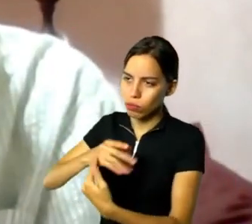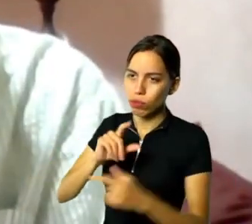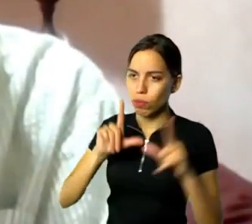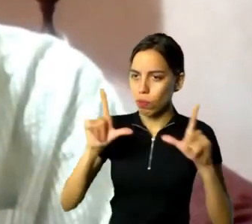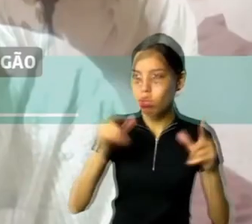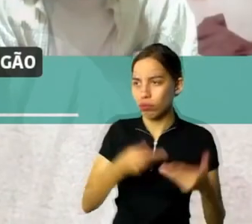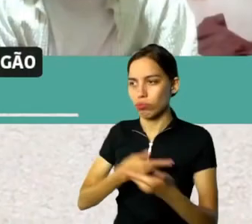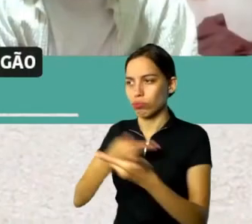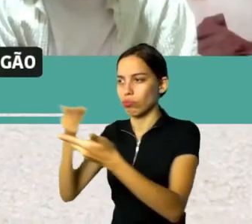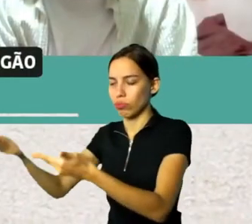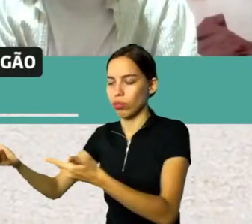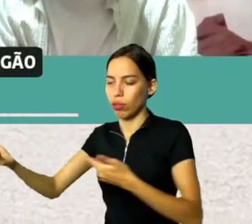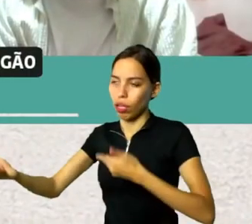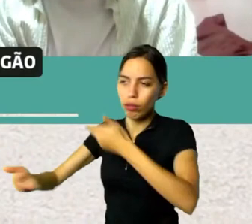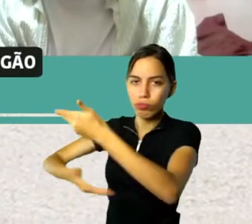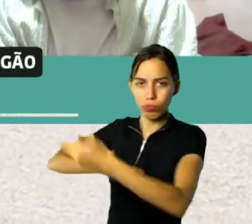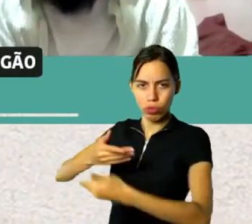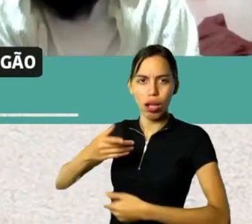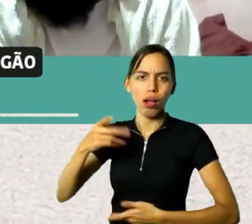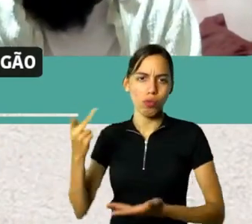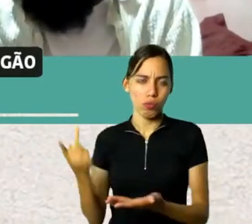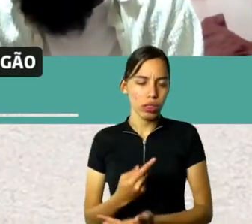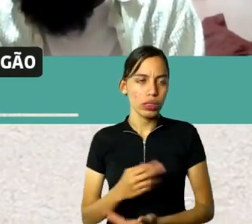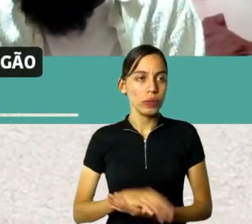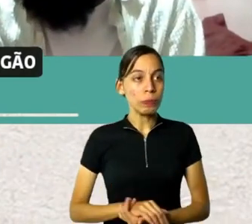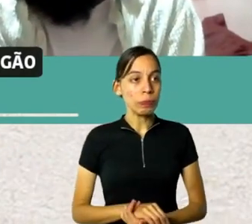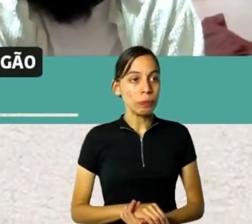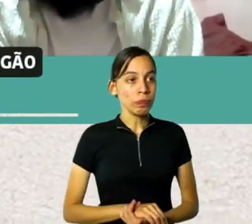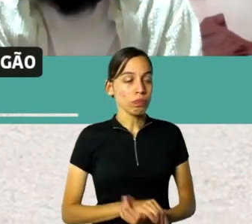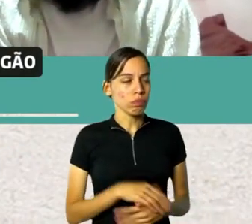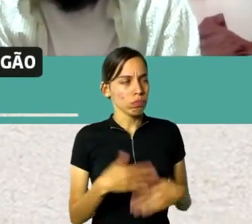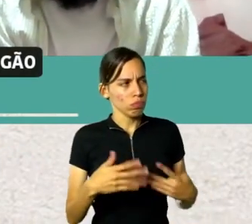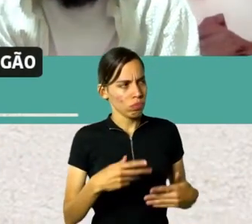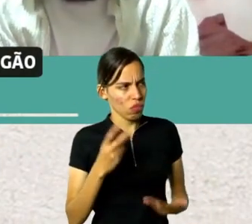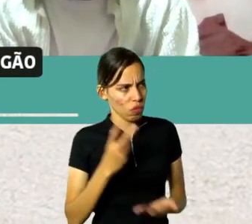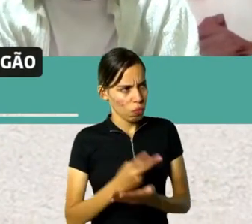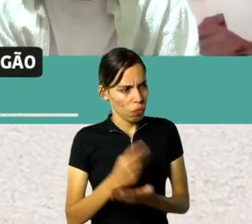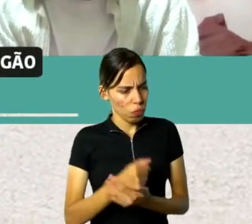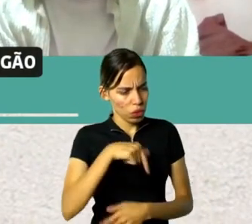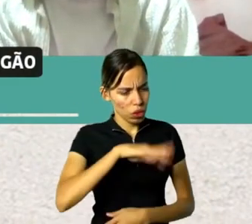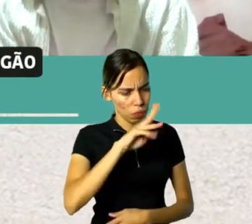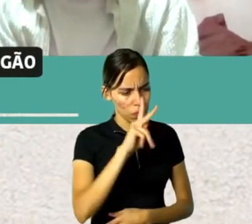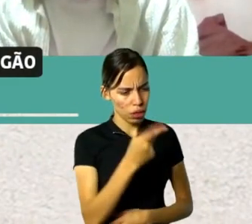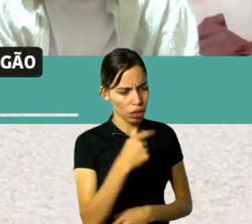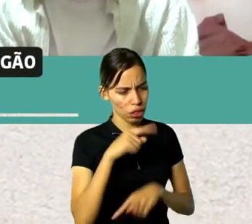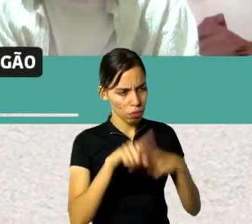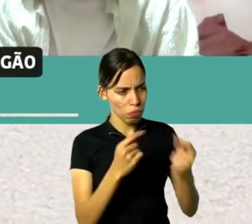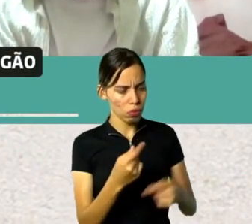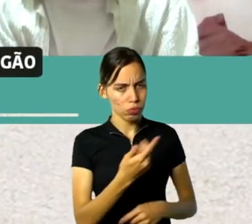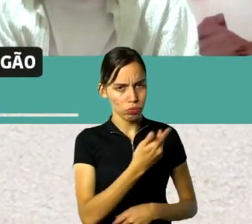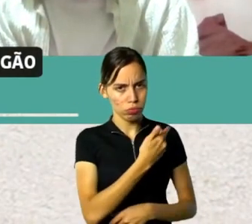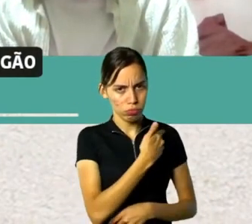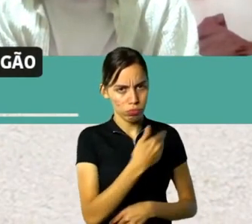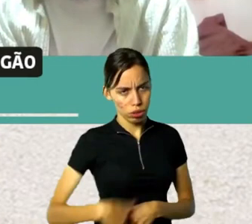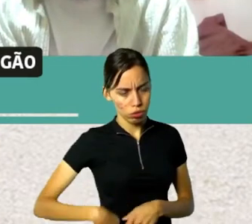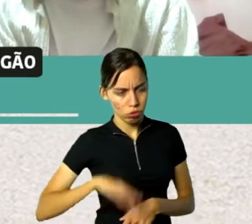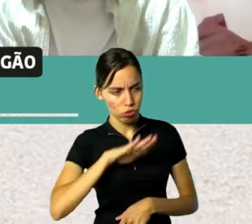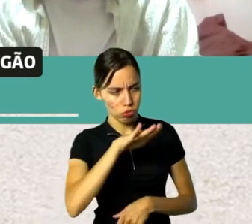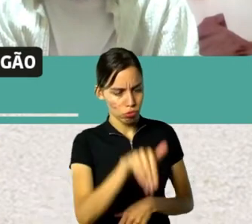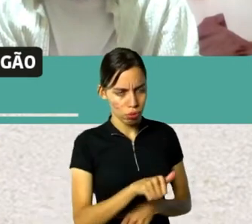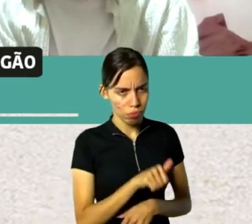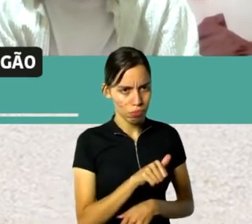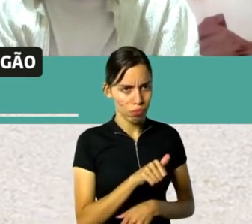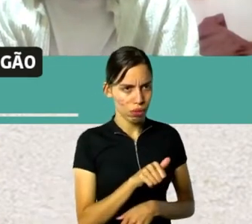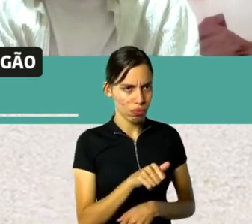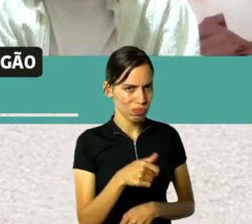Mesmo aqui em Belo Horizonte, depois de ser convidado pelo Juscelino, ele não ganhava um dinheiro que dá para